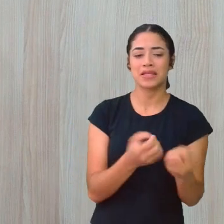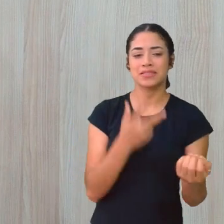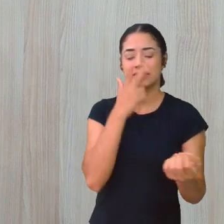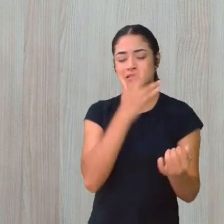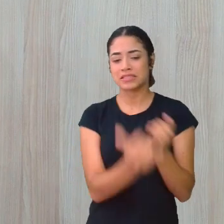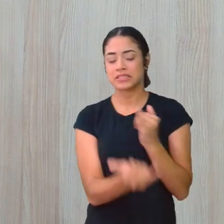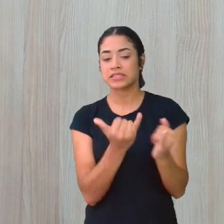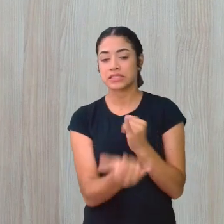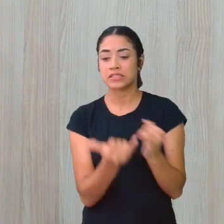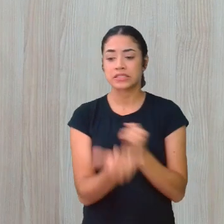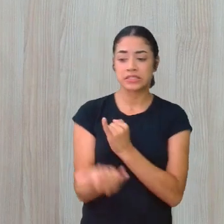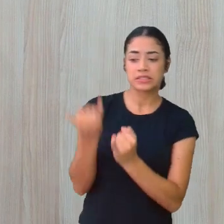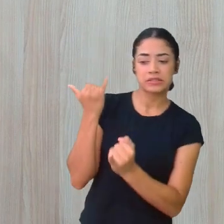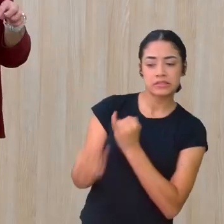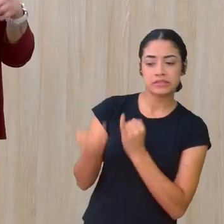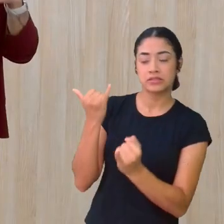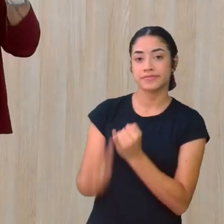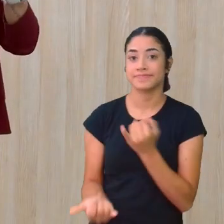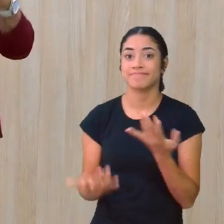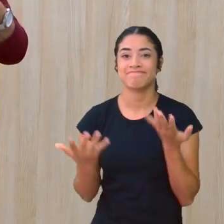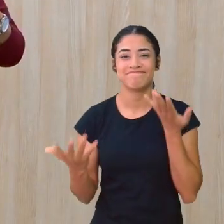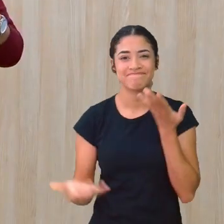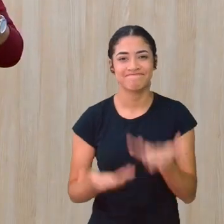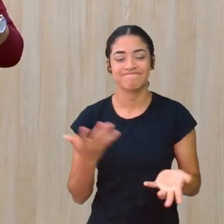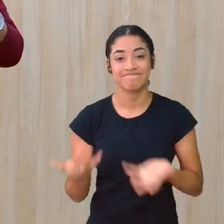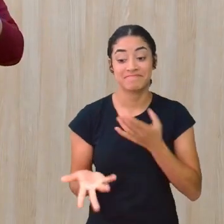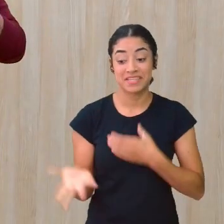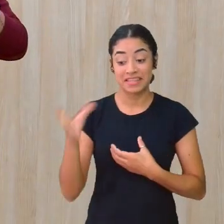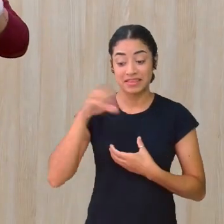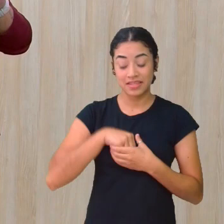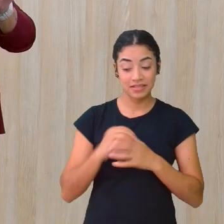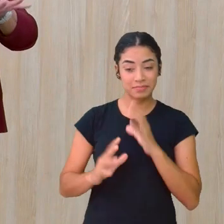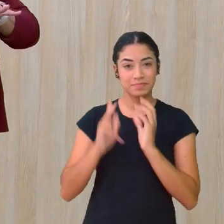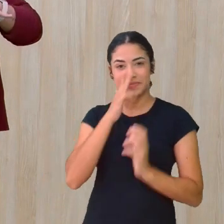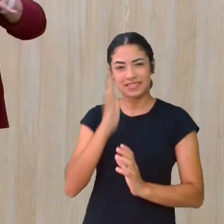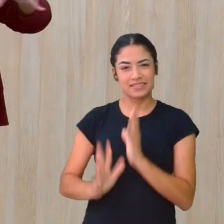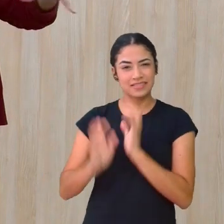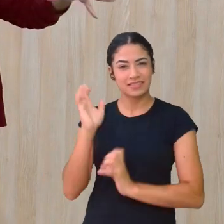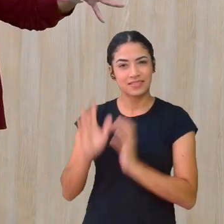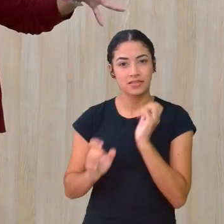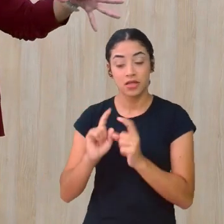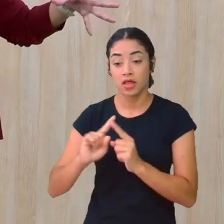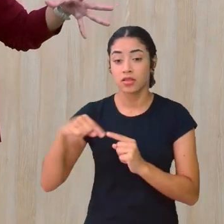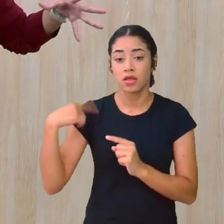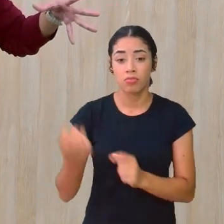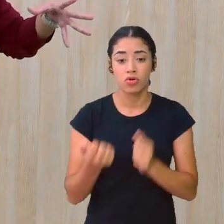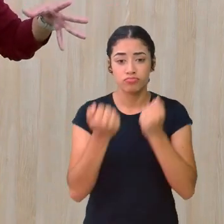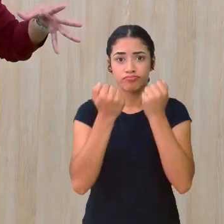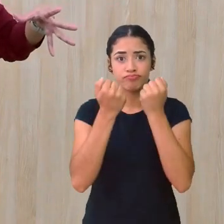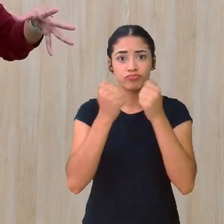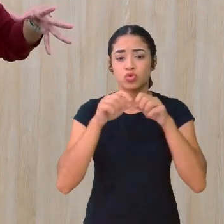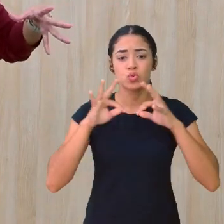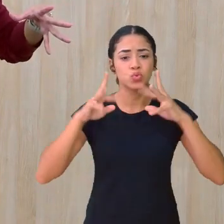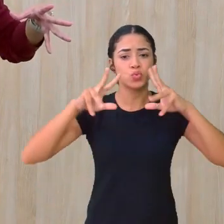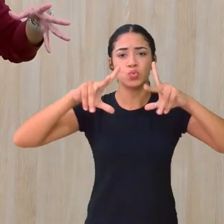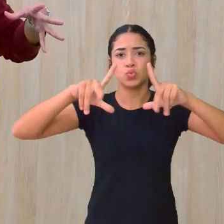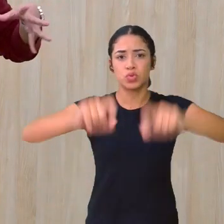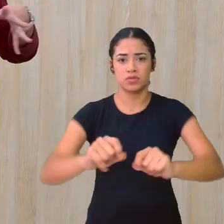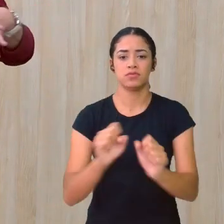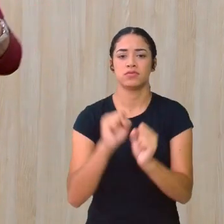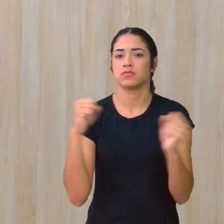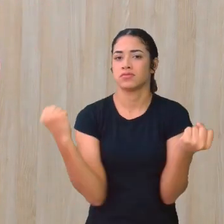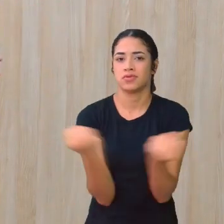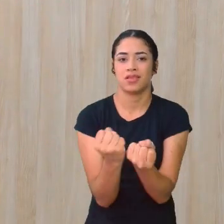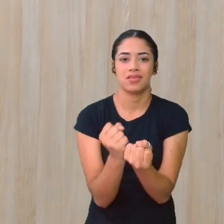Pois é E é uma crise Que começa no morceguinho Mas perceba que Abarca todo mundo Daquela sociedade Com quem ele lida